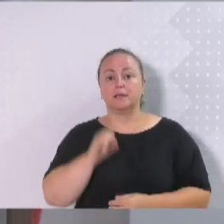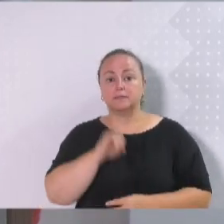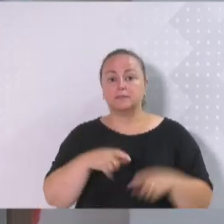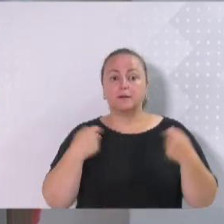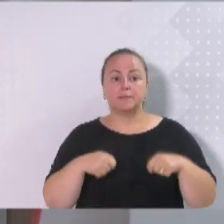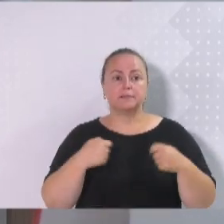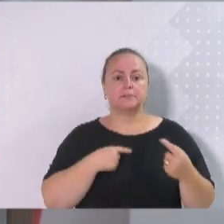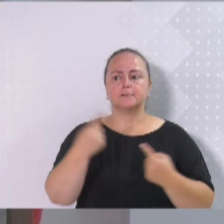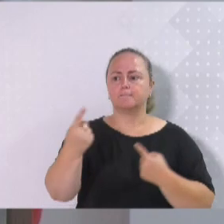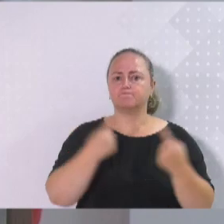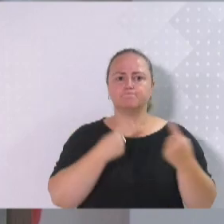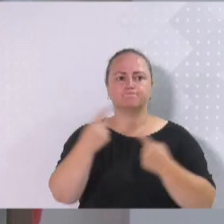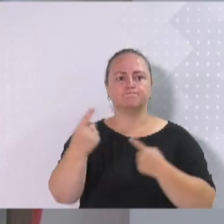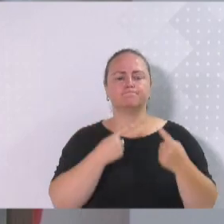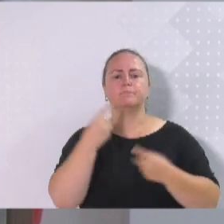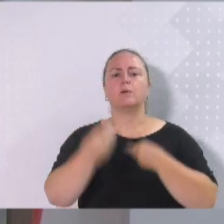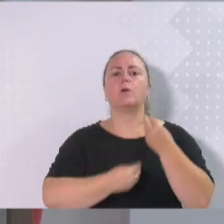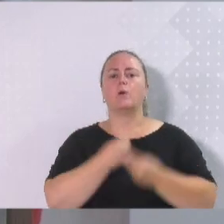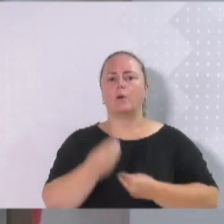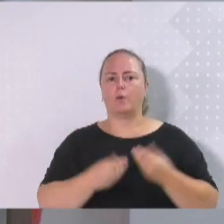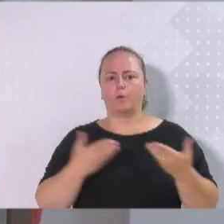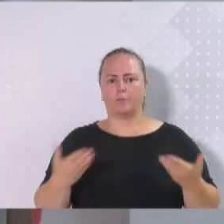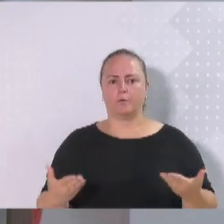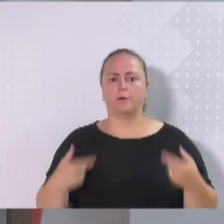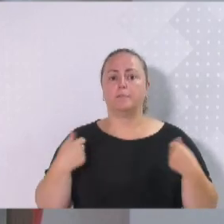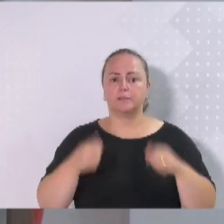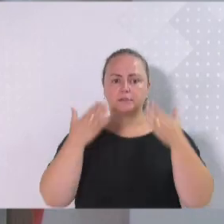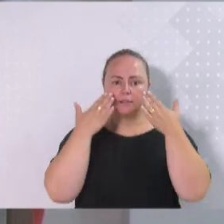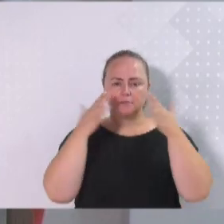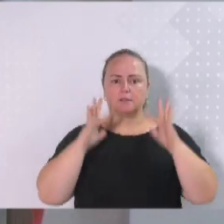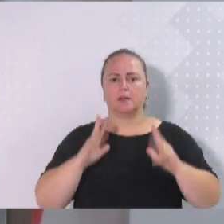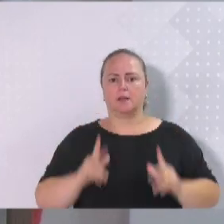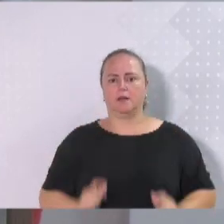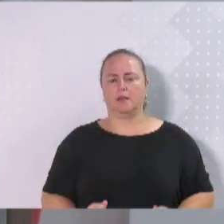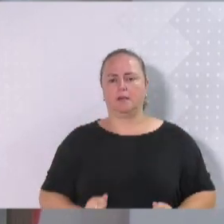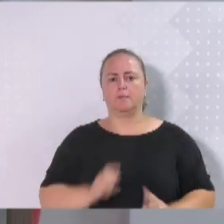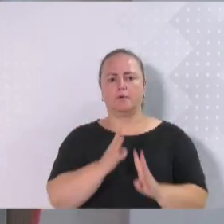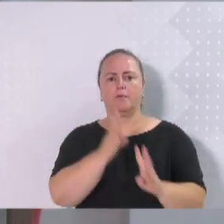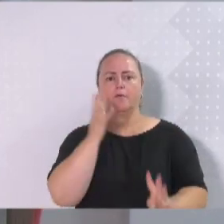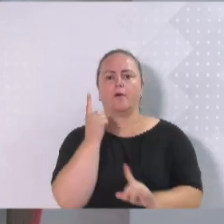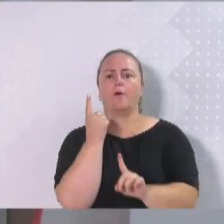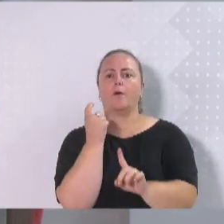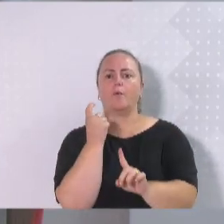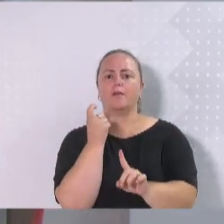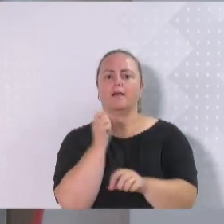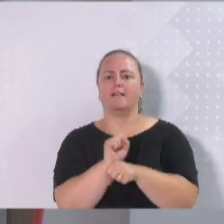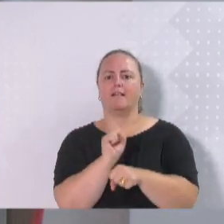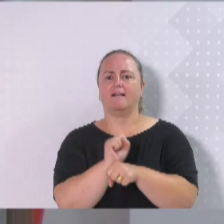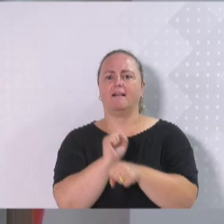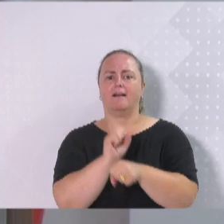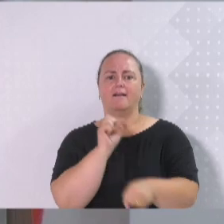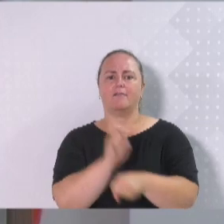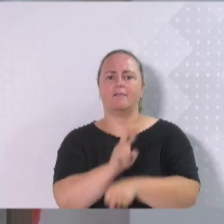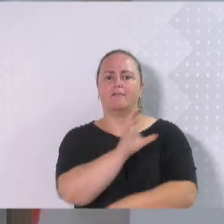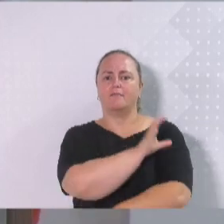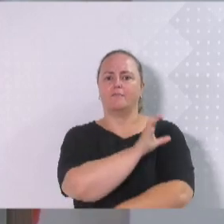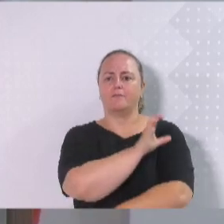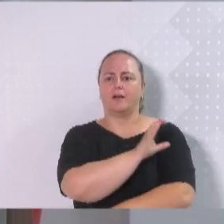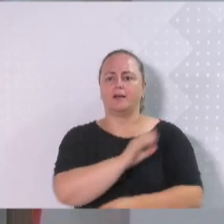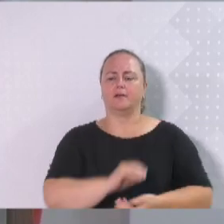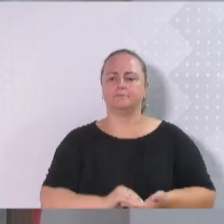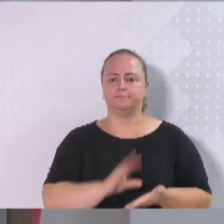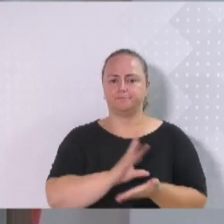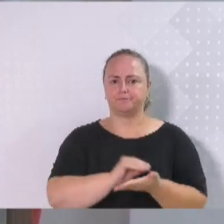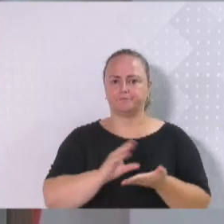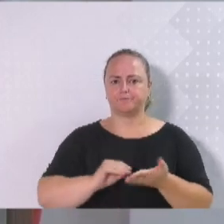bairros. Queremos ainda mais transparência na condução da fila única, com dados mais organizados e eficientes